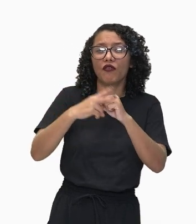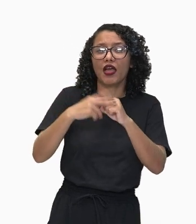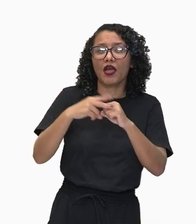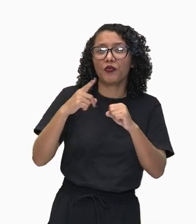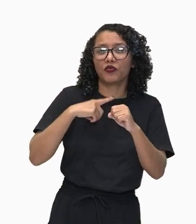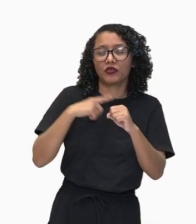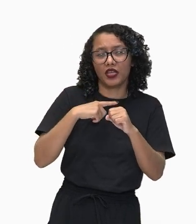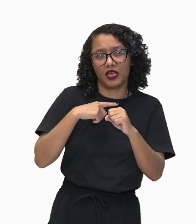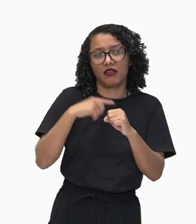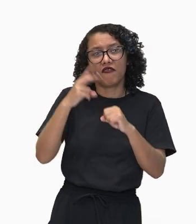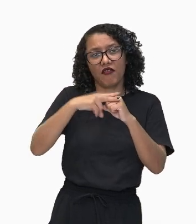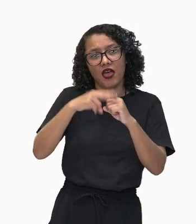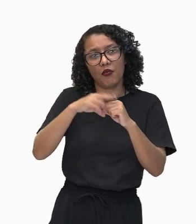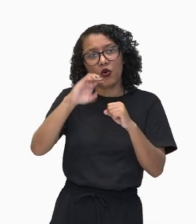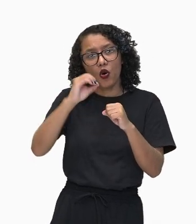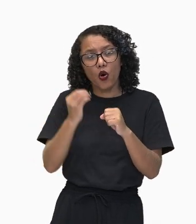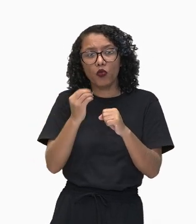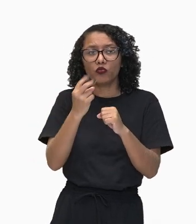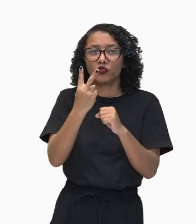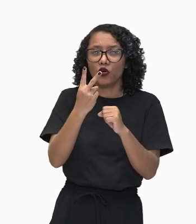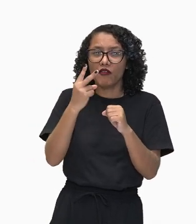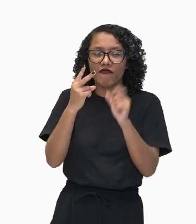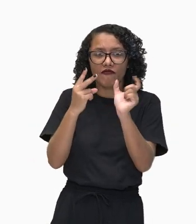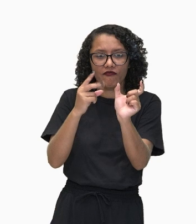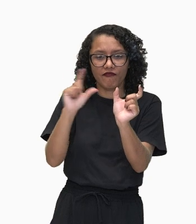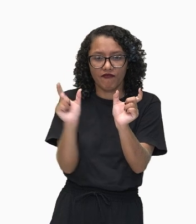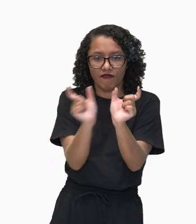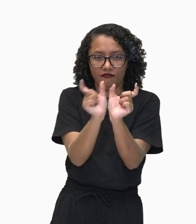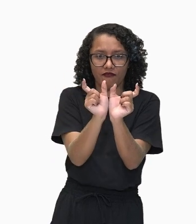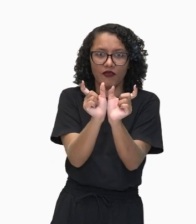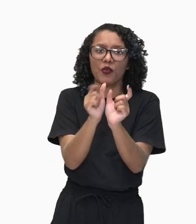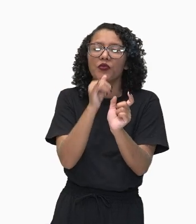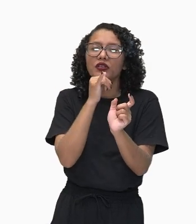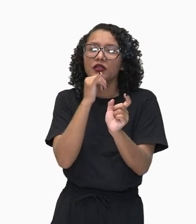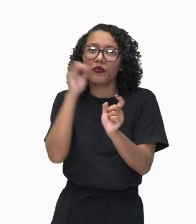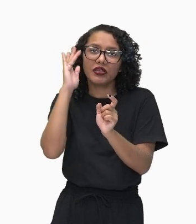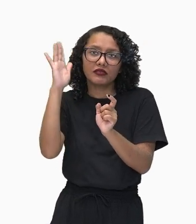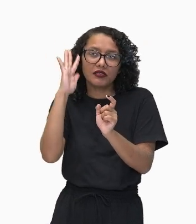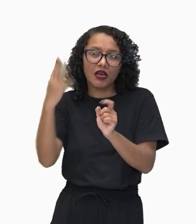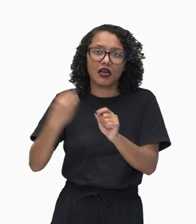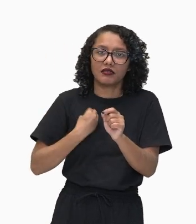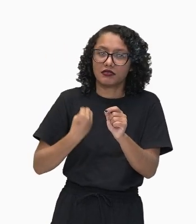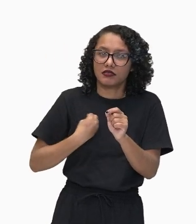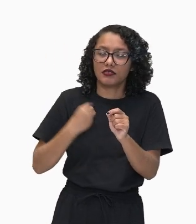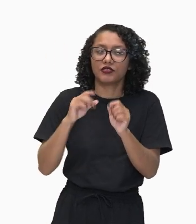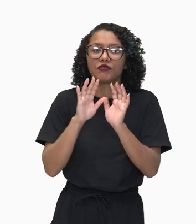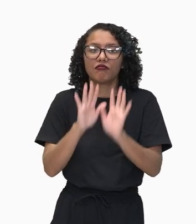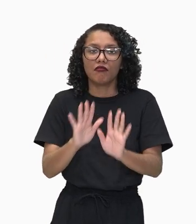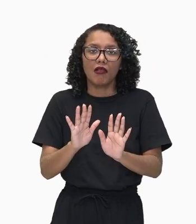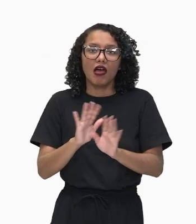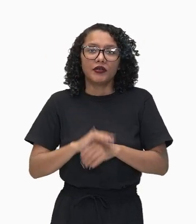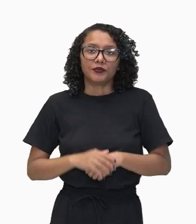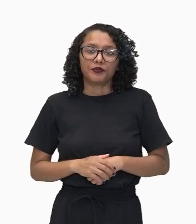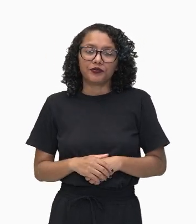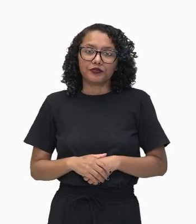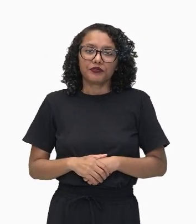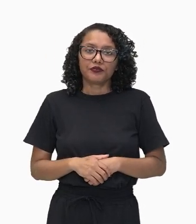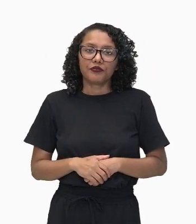Então, temos aí o verbo, olha, o verbo pensar, o verbo existir. Só que nós temos aí uma relação,